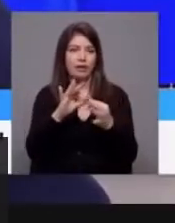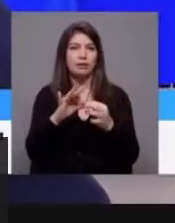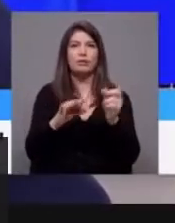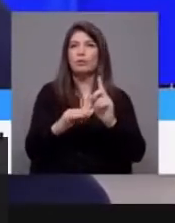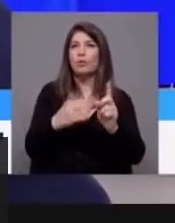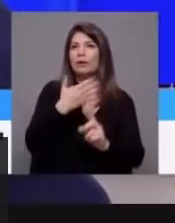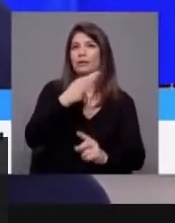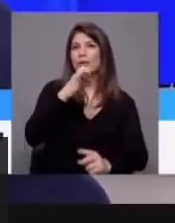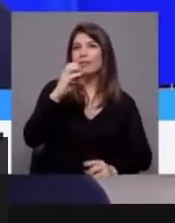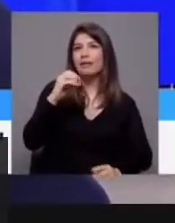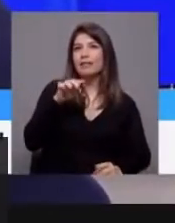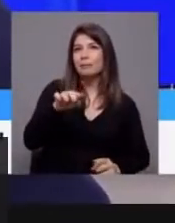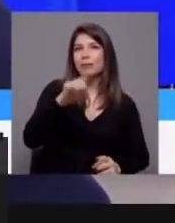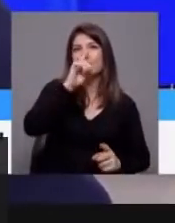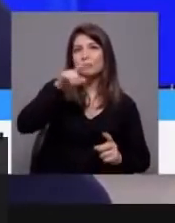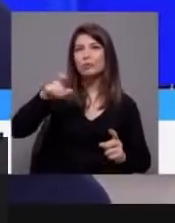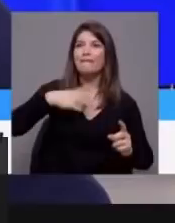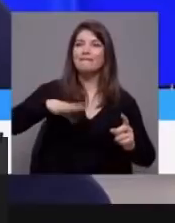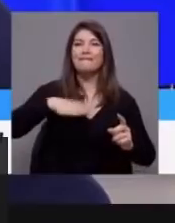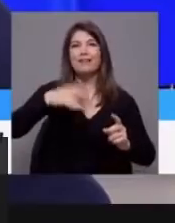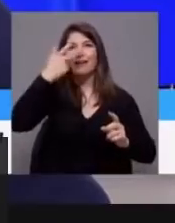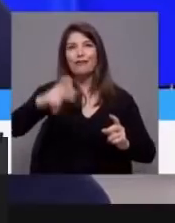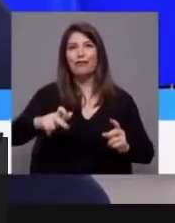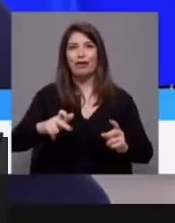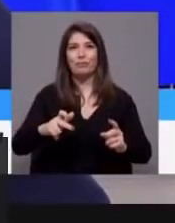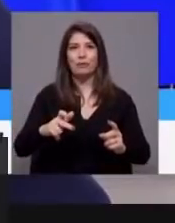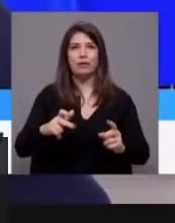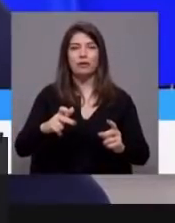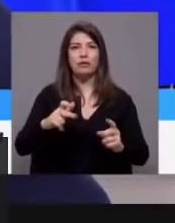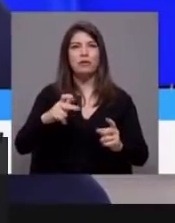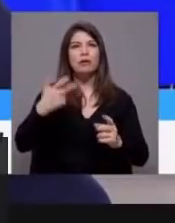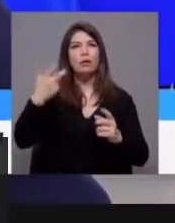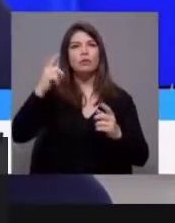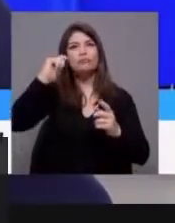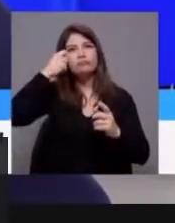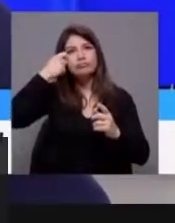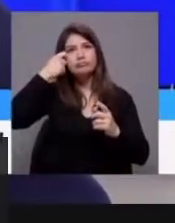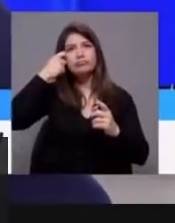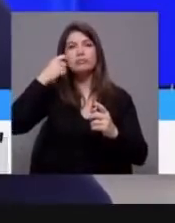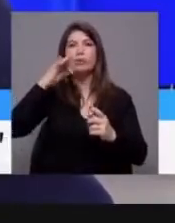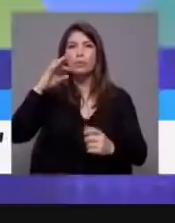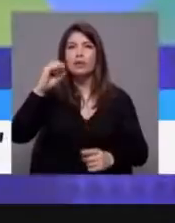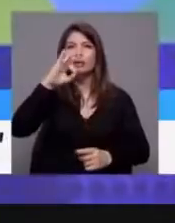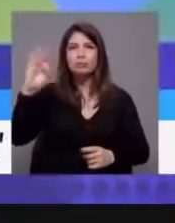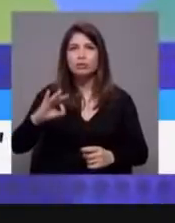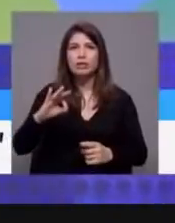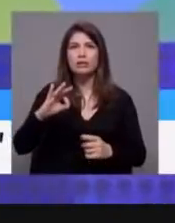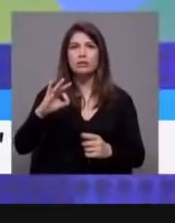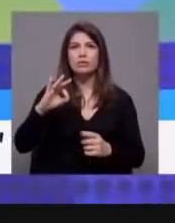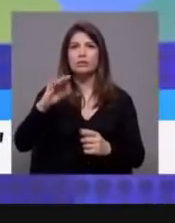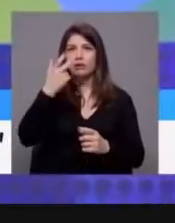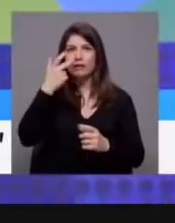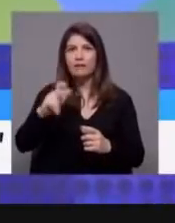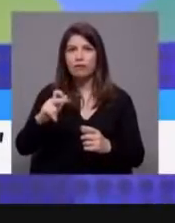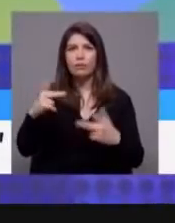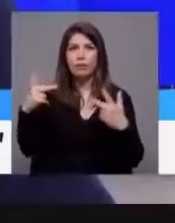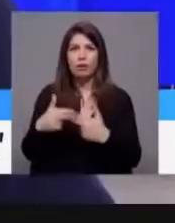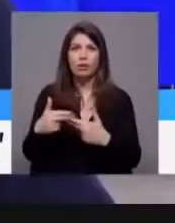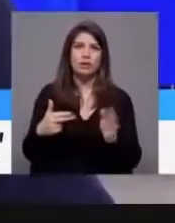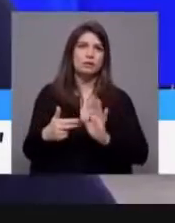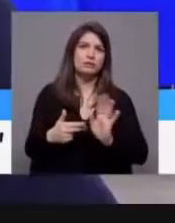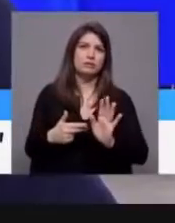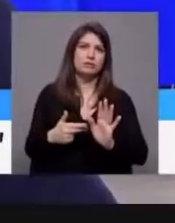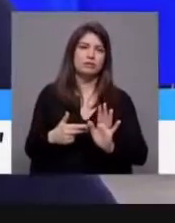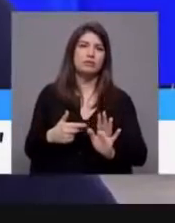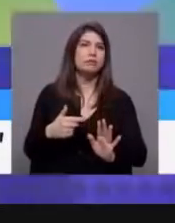180 mil pessoas a quererem se reformar em Portugal com penalizações que ainda assim seriam de 40%. É isso que nos está a tentar convencer isso. Não,